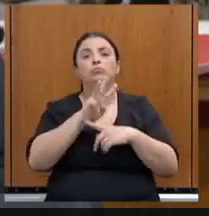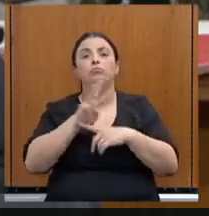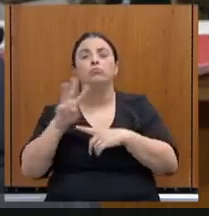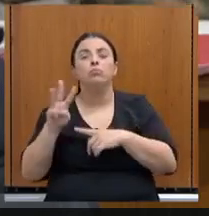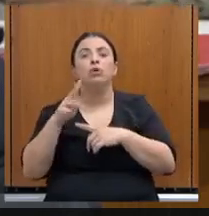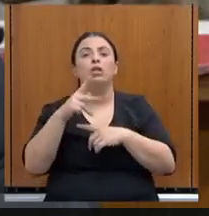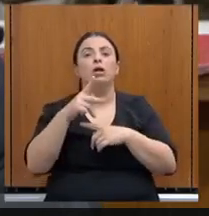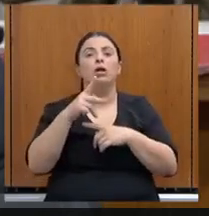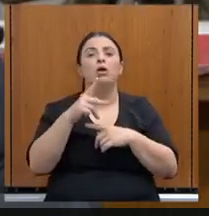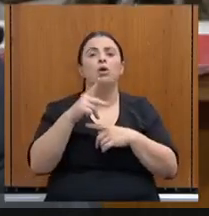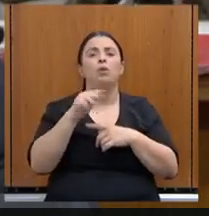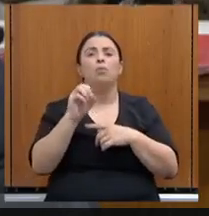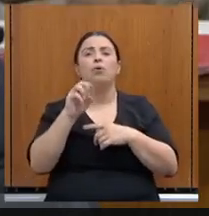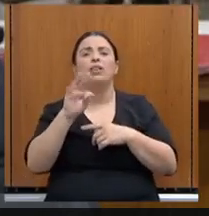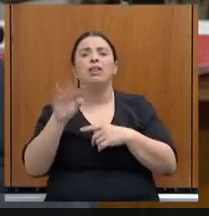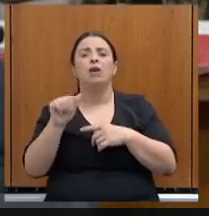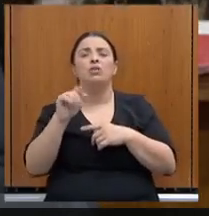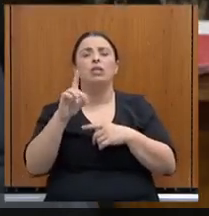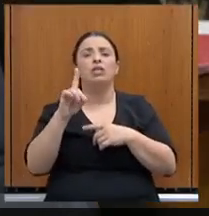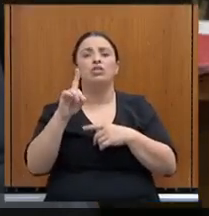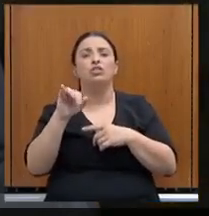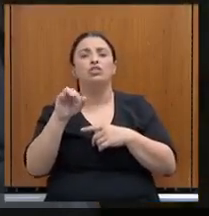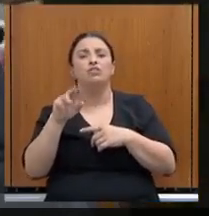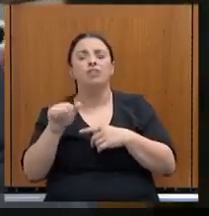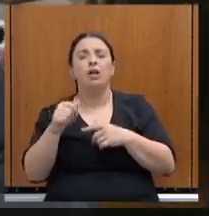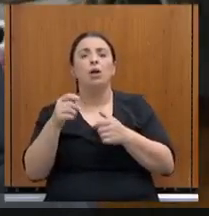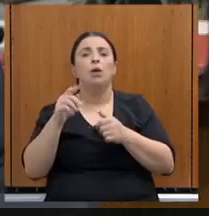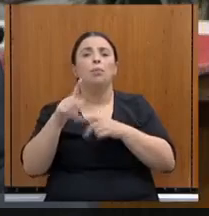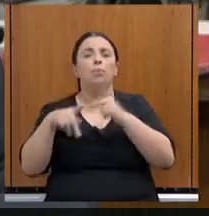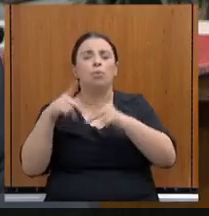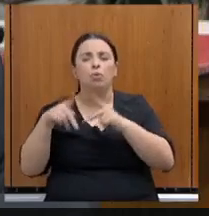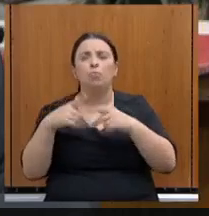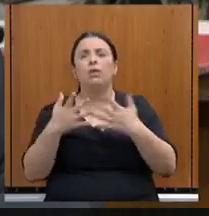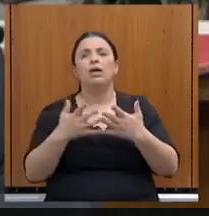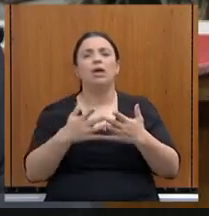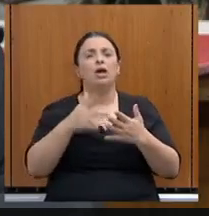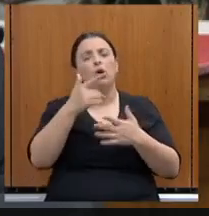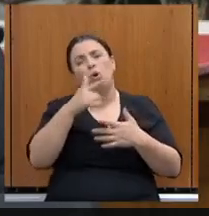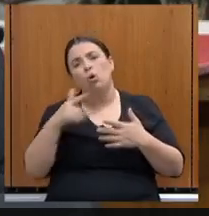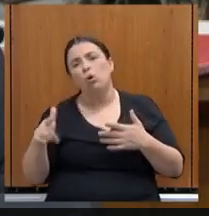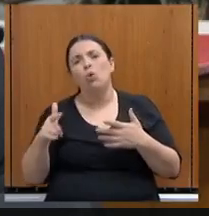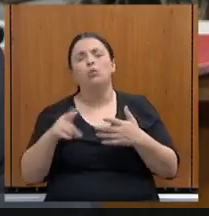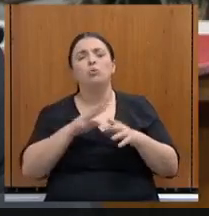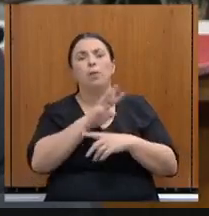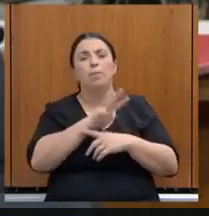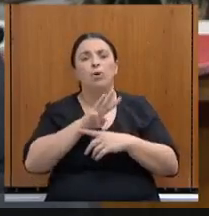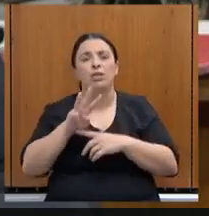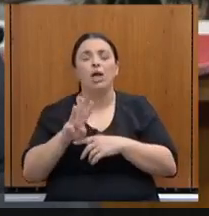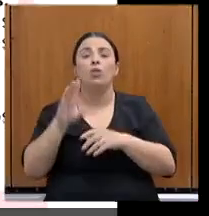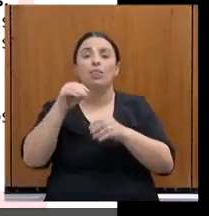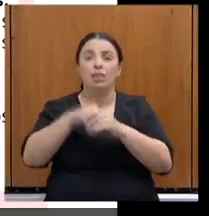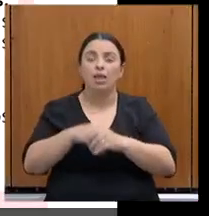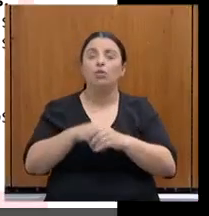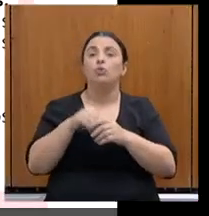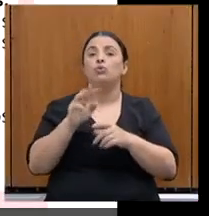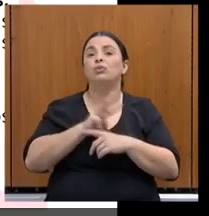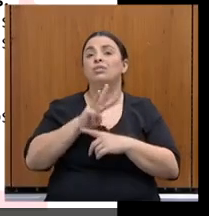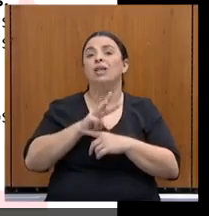pública, portal da governança de empresas, tudo isso faz parte, dentro do site da Fazenda,